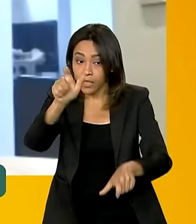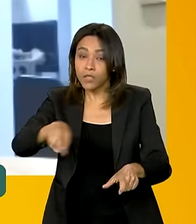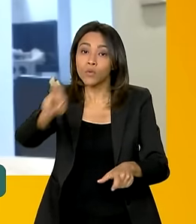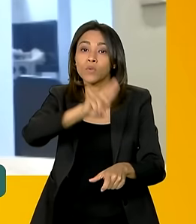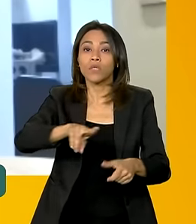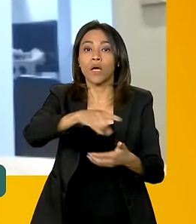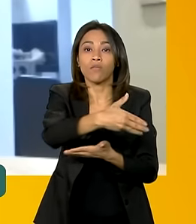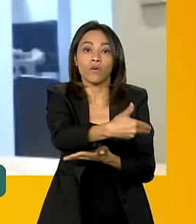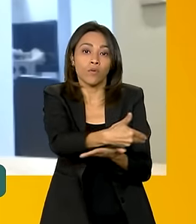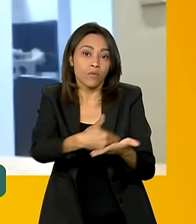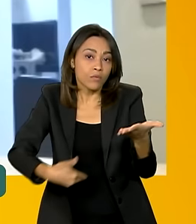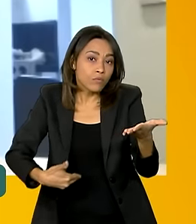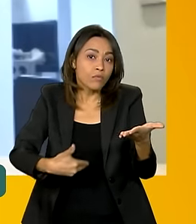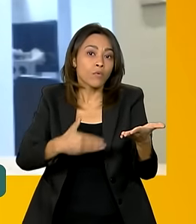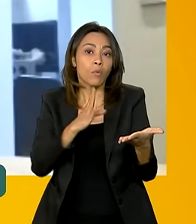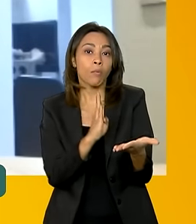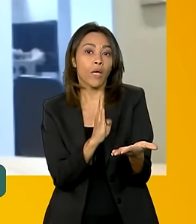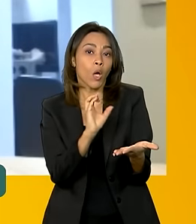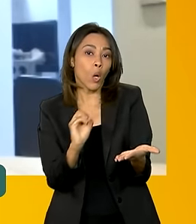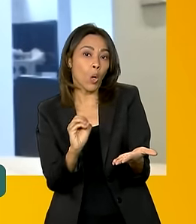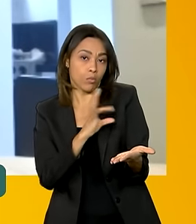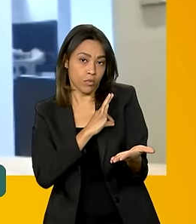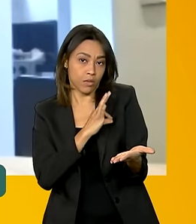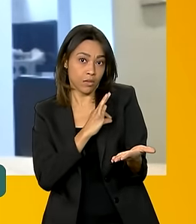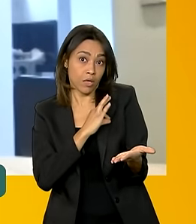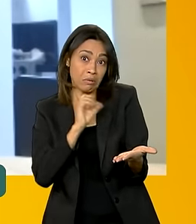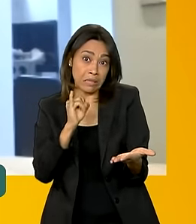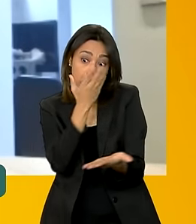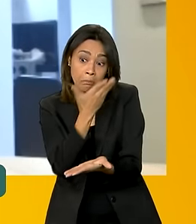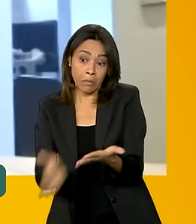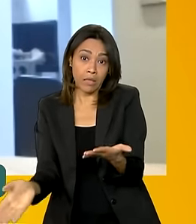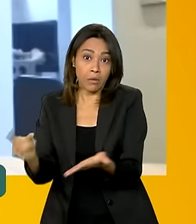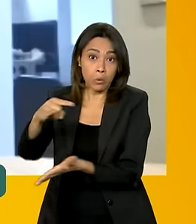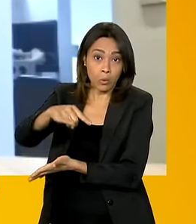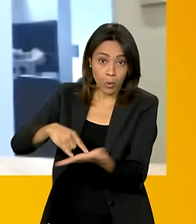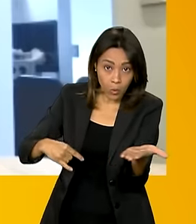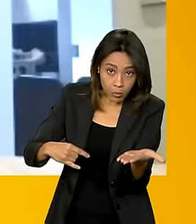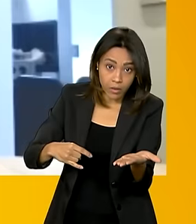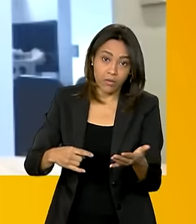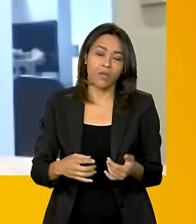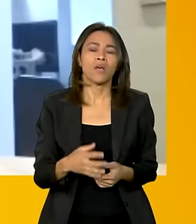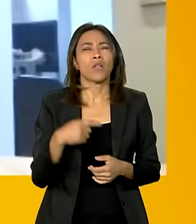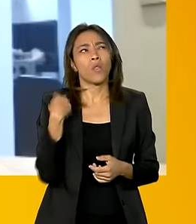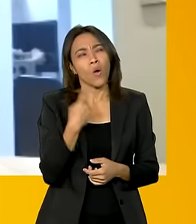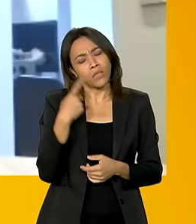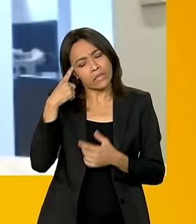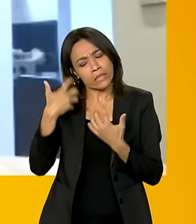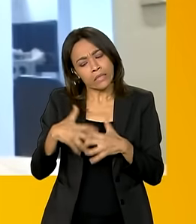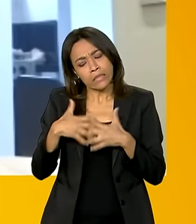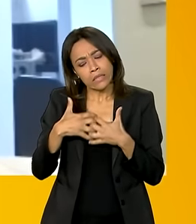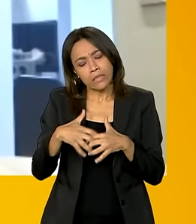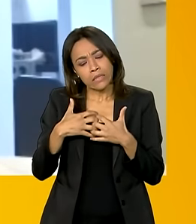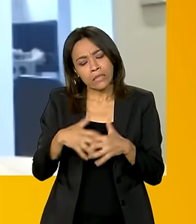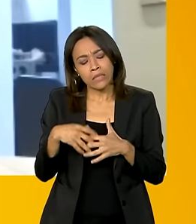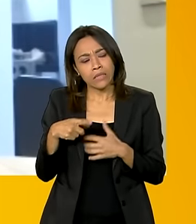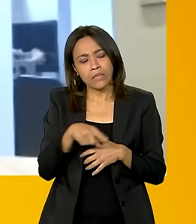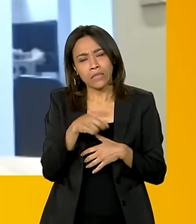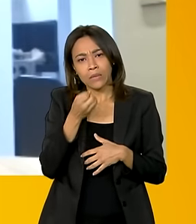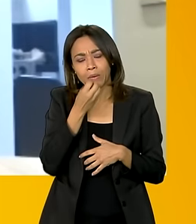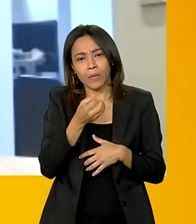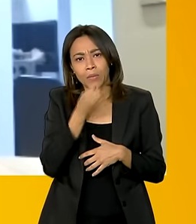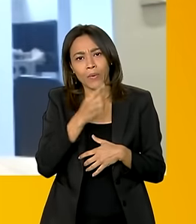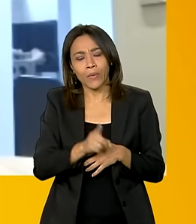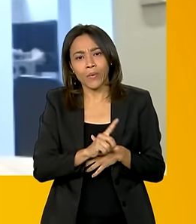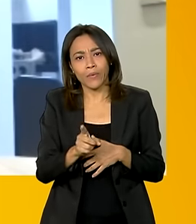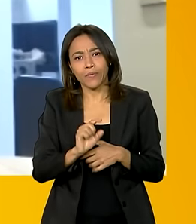ocorrências, caso tivesse perdido algum documento. Nós avaliamos que esse procedimento fragilizava um pouco a aplicação,